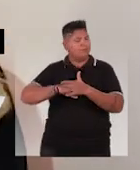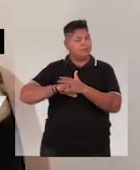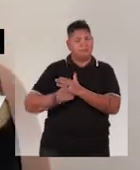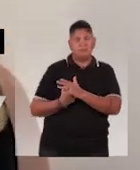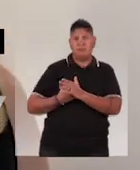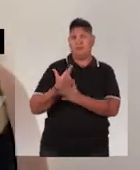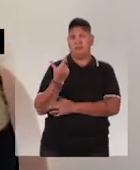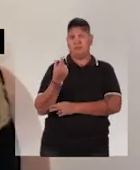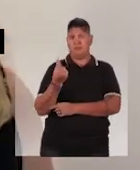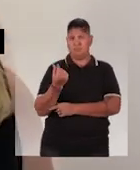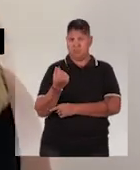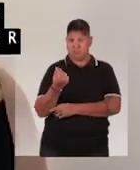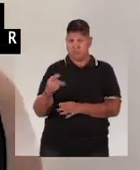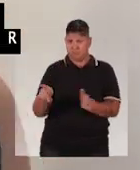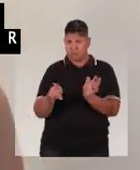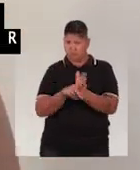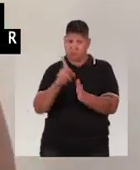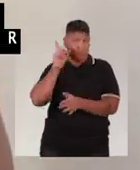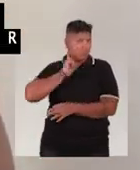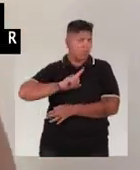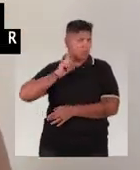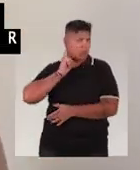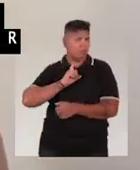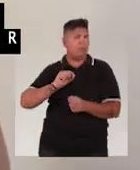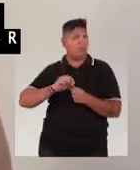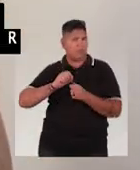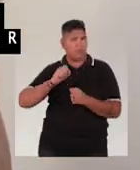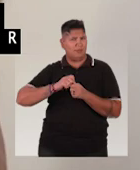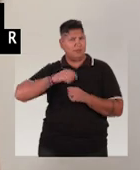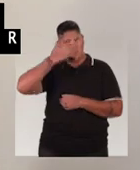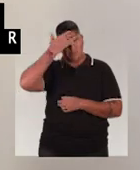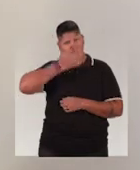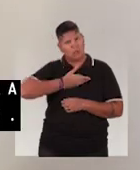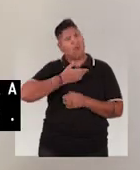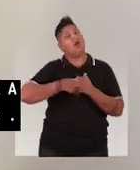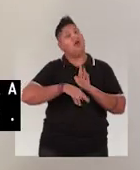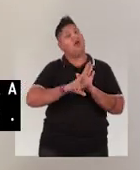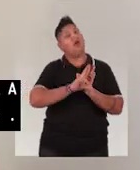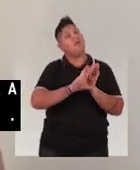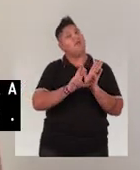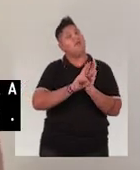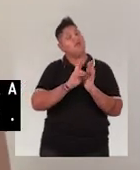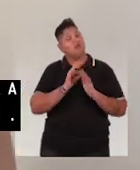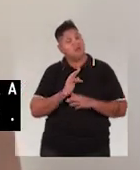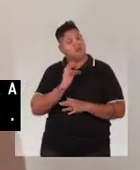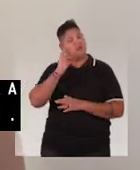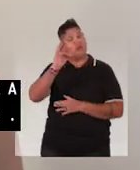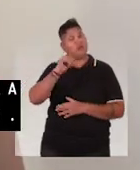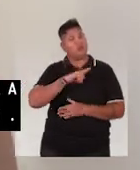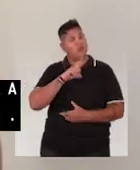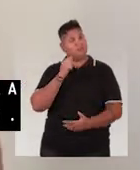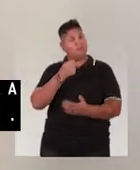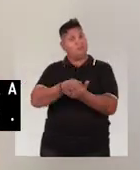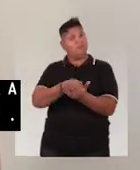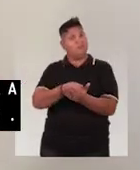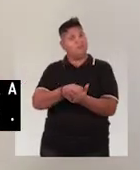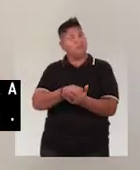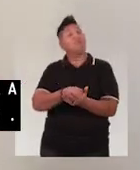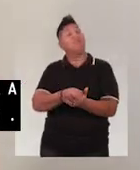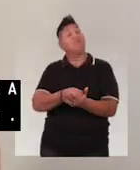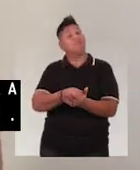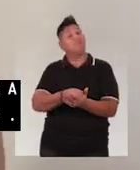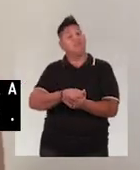de bens, créditos e ativos do clube para fazer frente a uma futura ação de indenização.